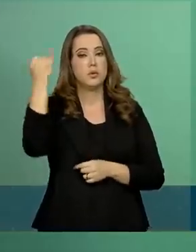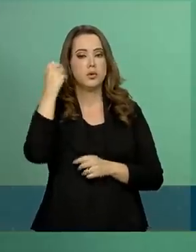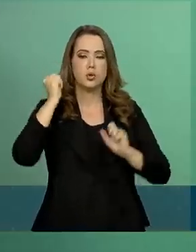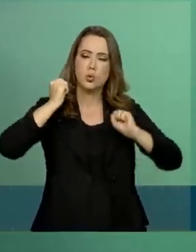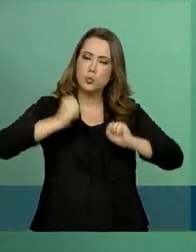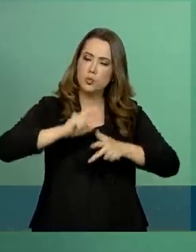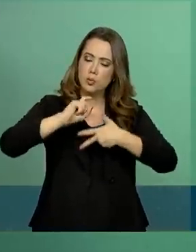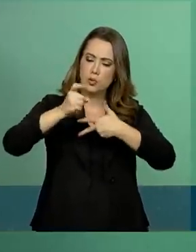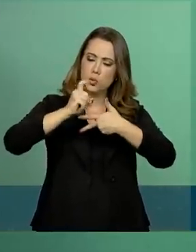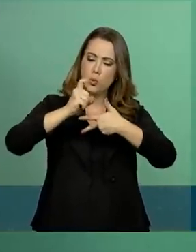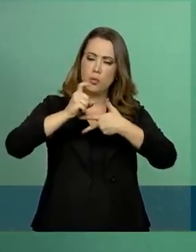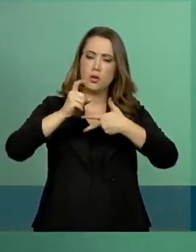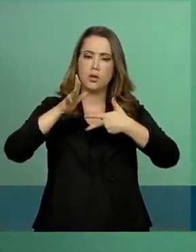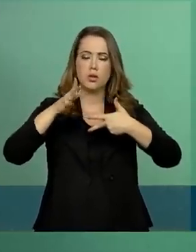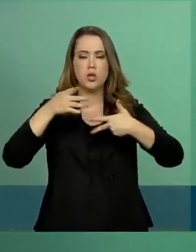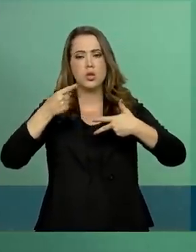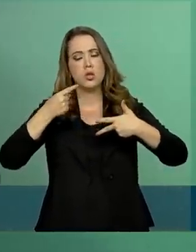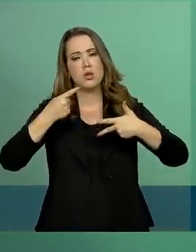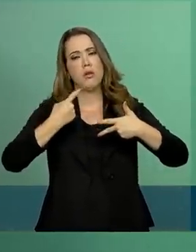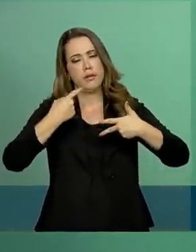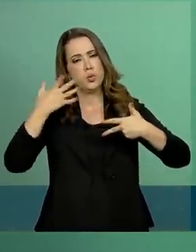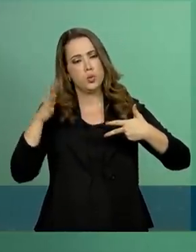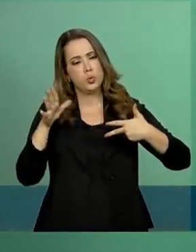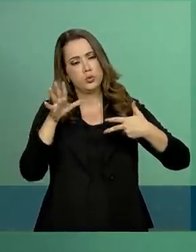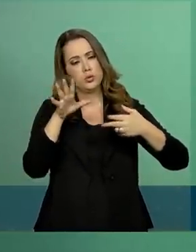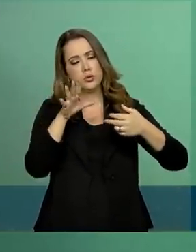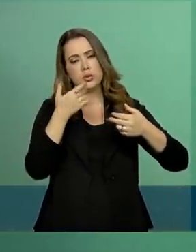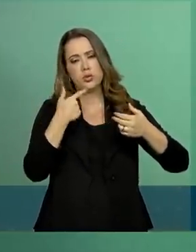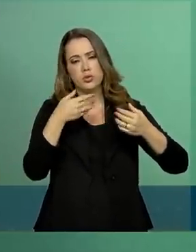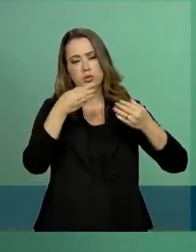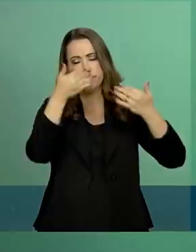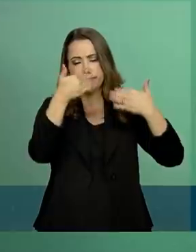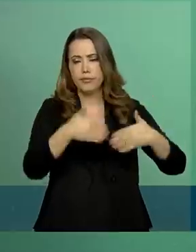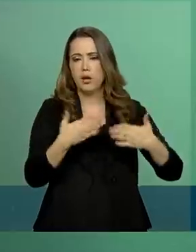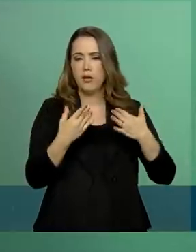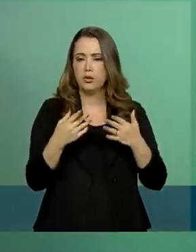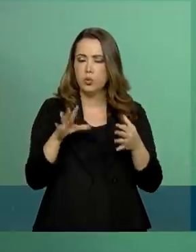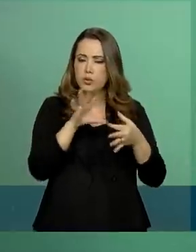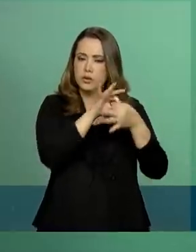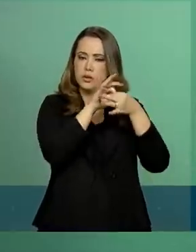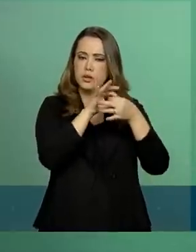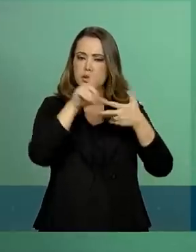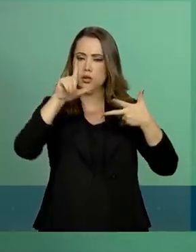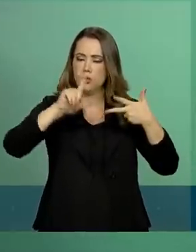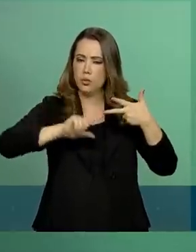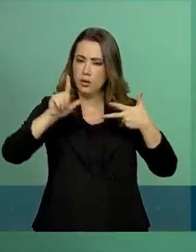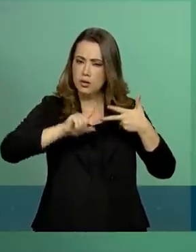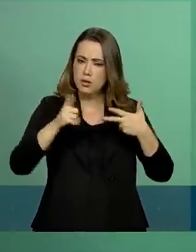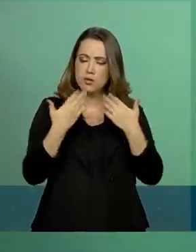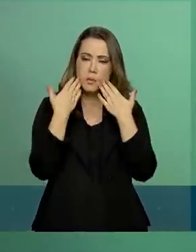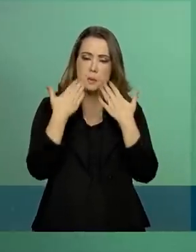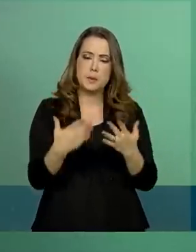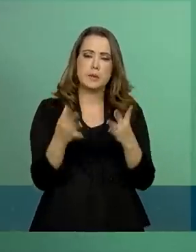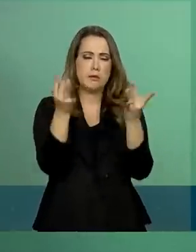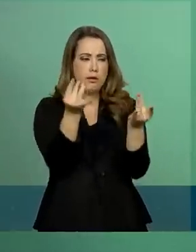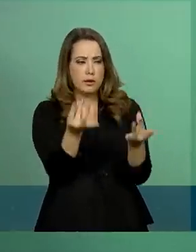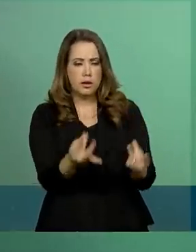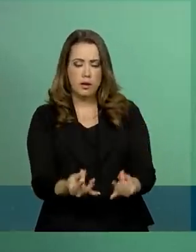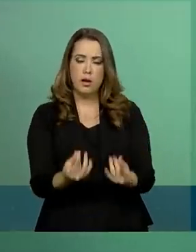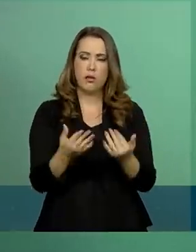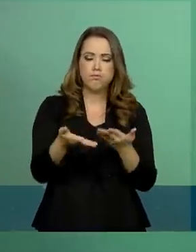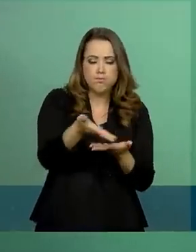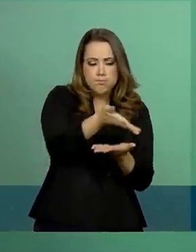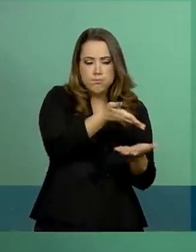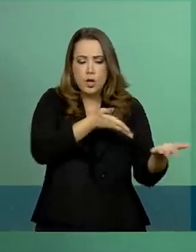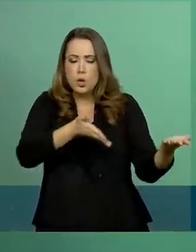poder executivo descortinar-se perante o parlamento para apresentar as suas percepções e, ao mesmo tempo, colher as